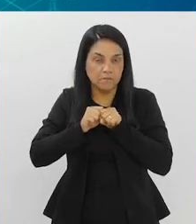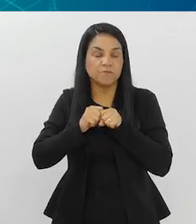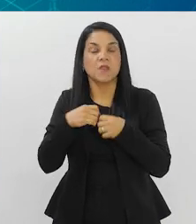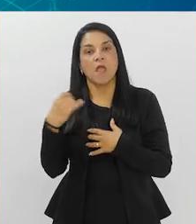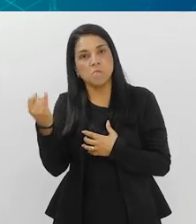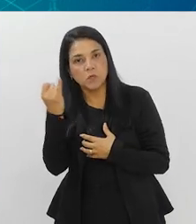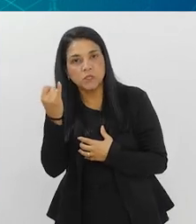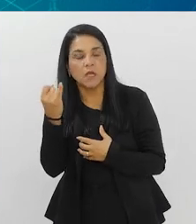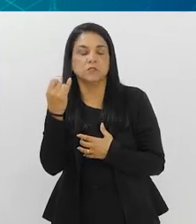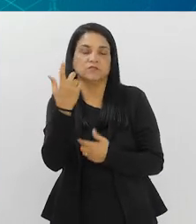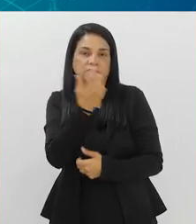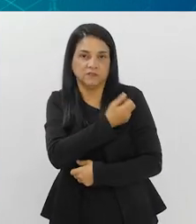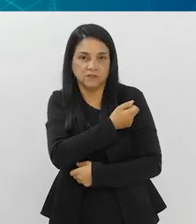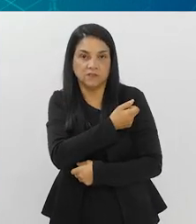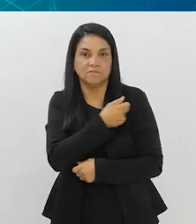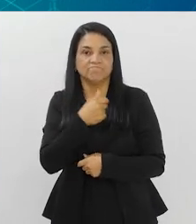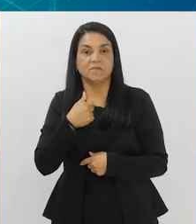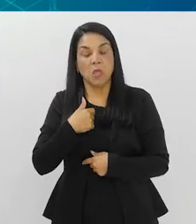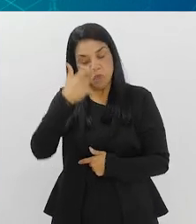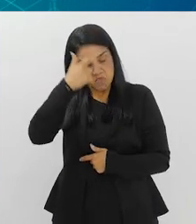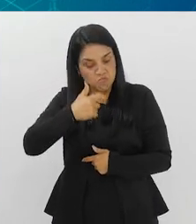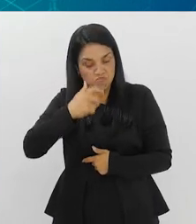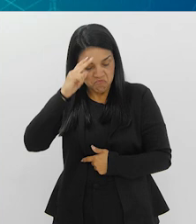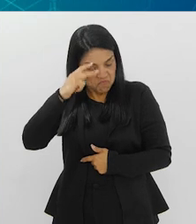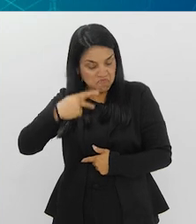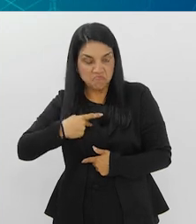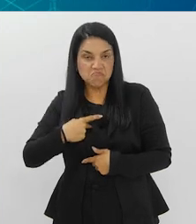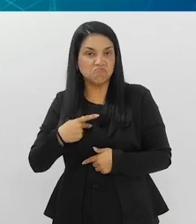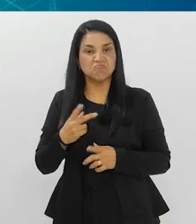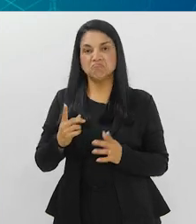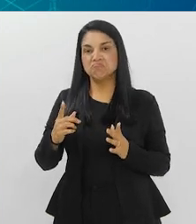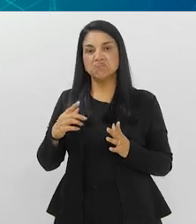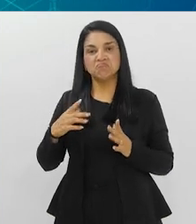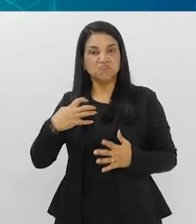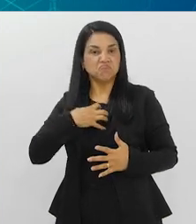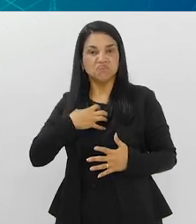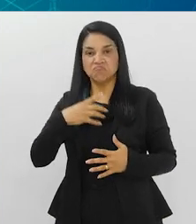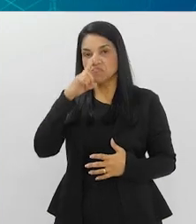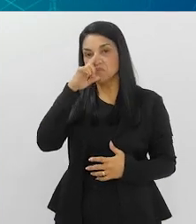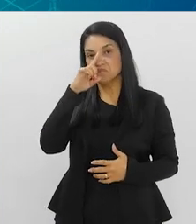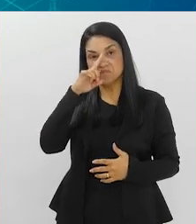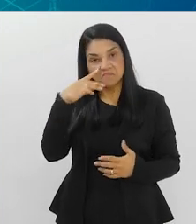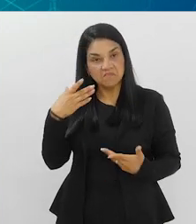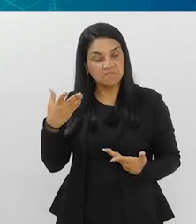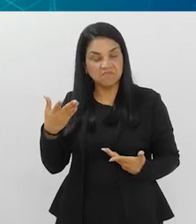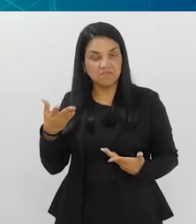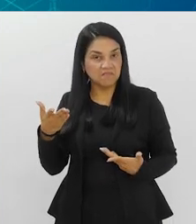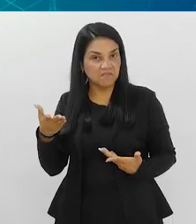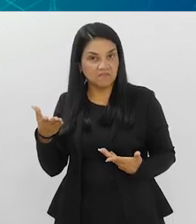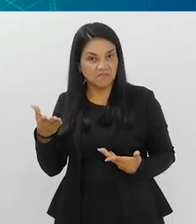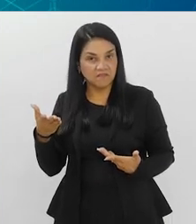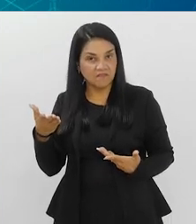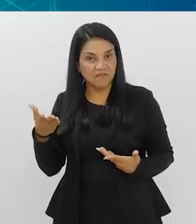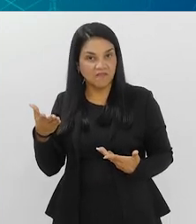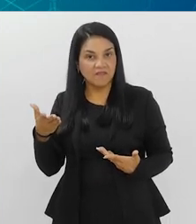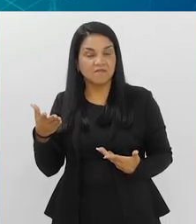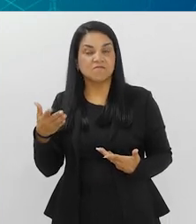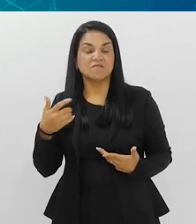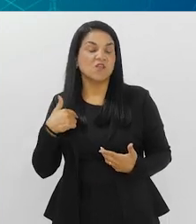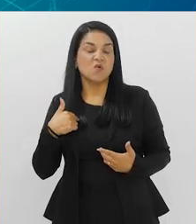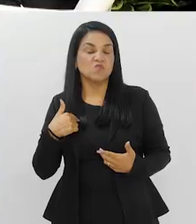que é importante vacinar, porque eu não me vejo nesse risco e não vou me colocar